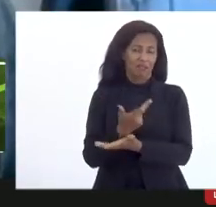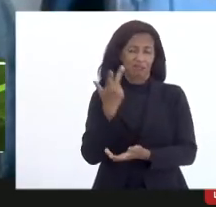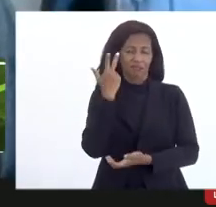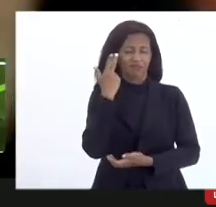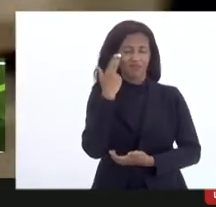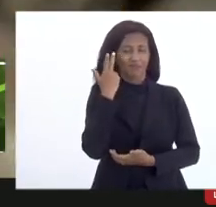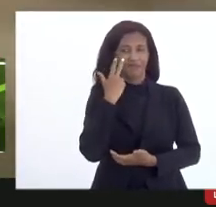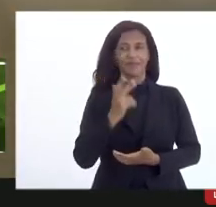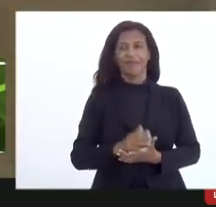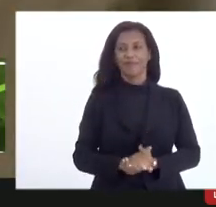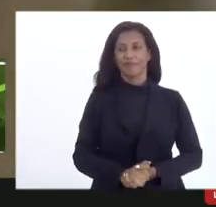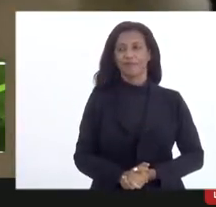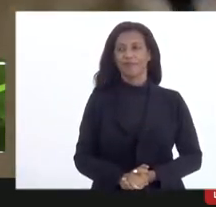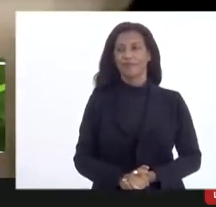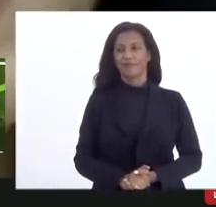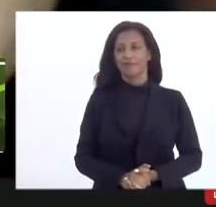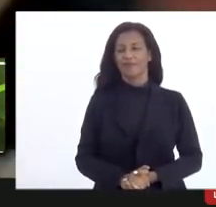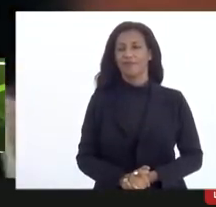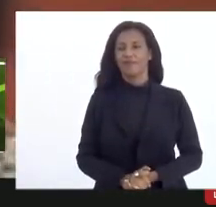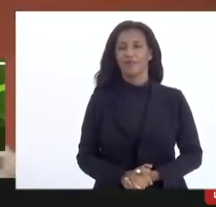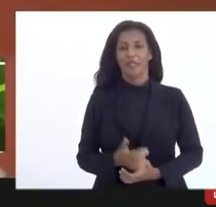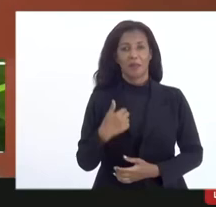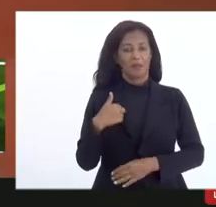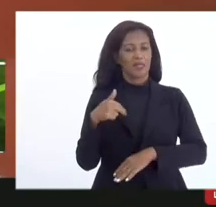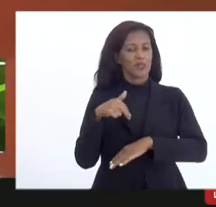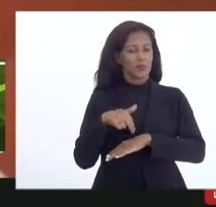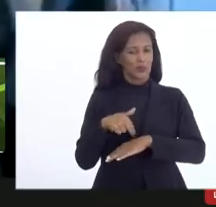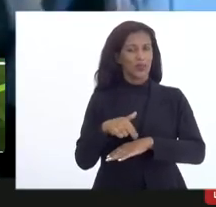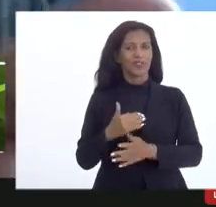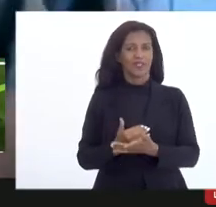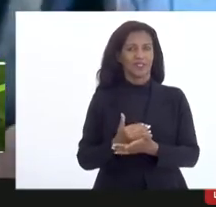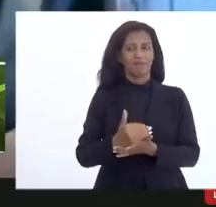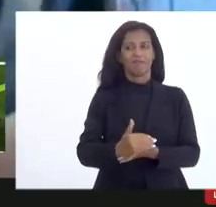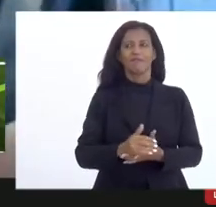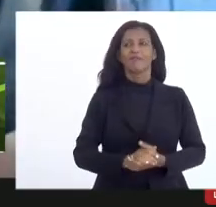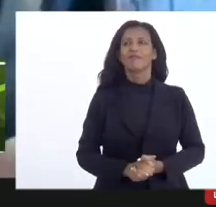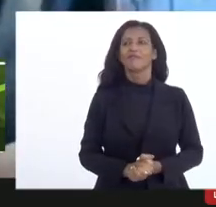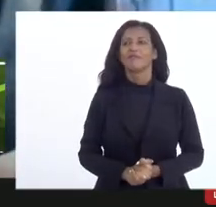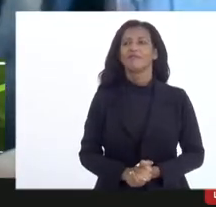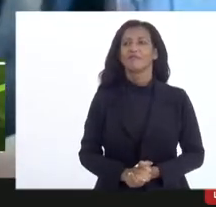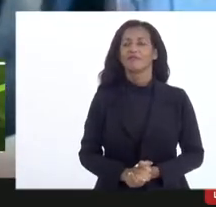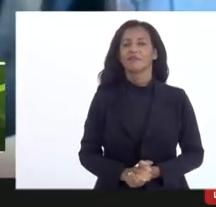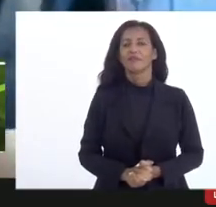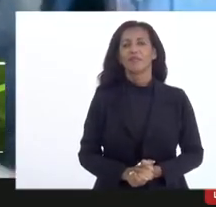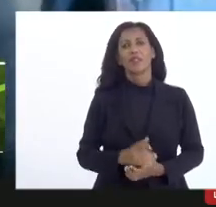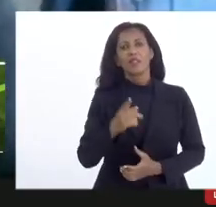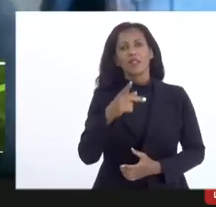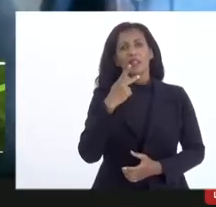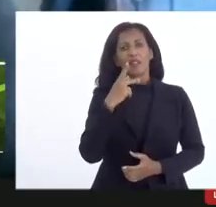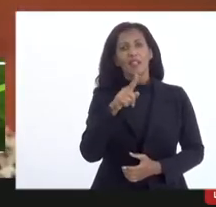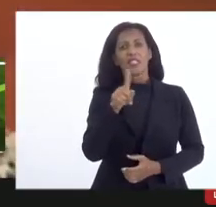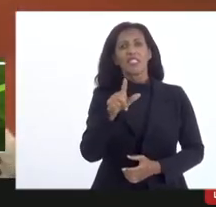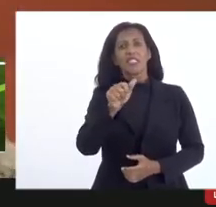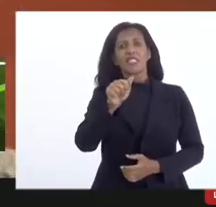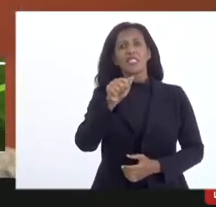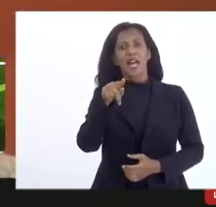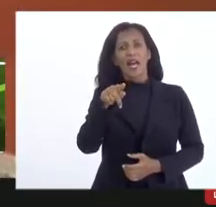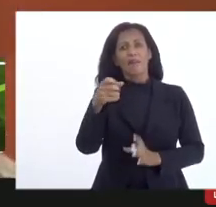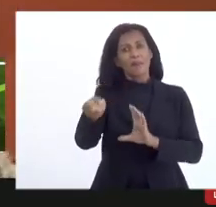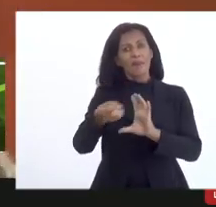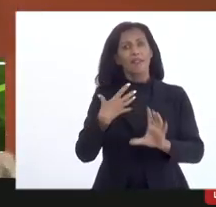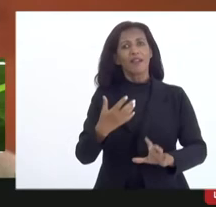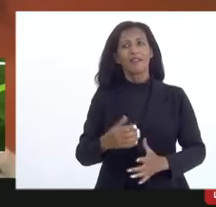essas coisas acontecem mas tudo bom mas eu tô aqui desde o início mas por que você não mandou um zap dizendo eu mandei eu